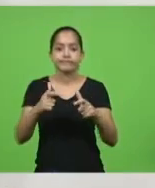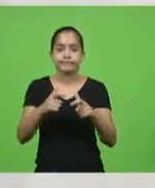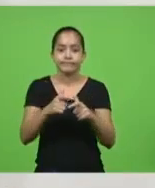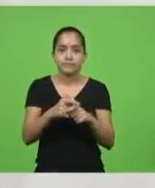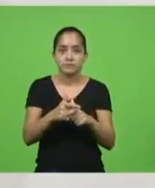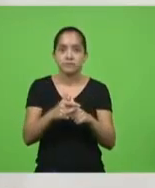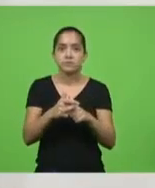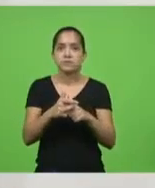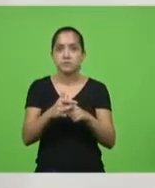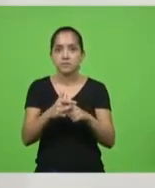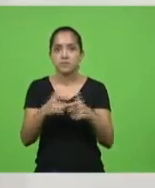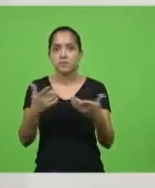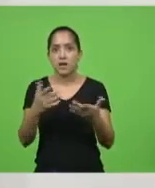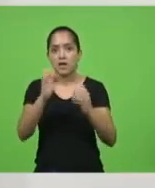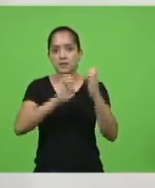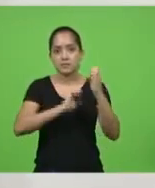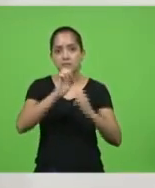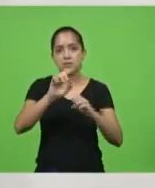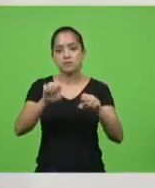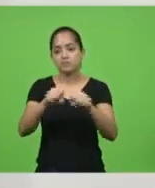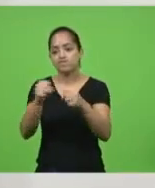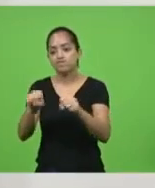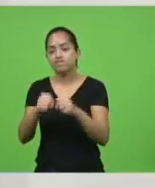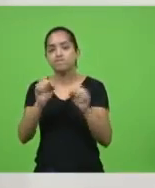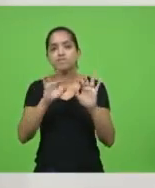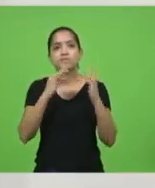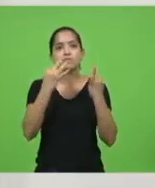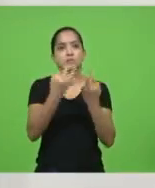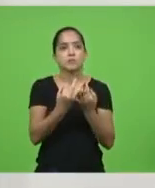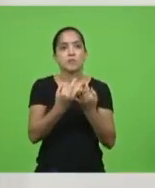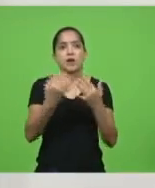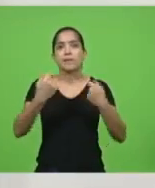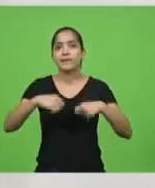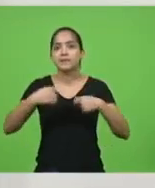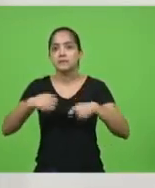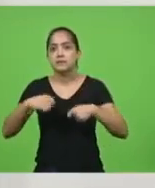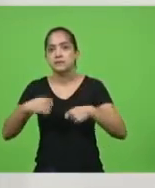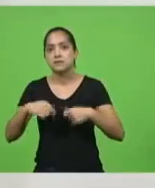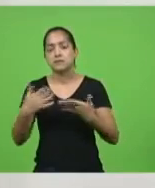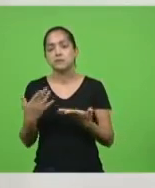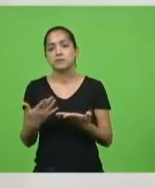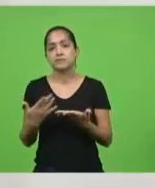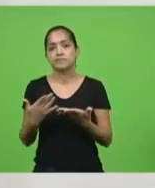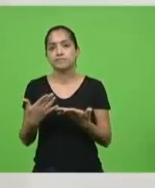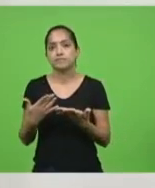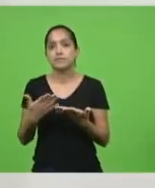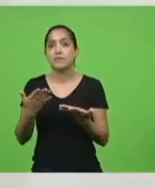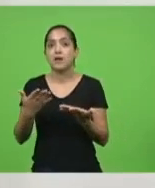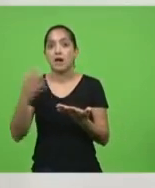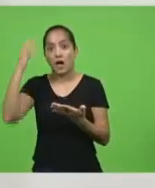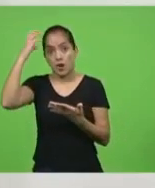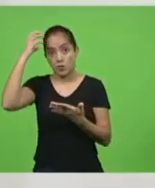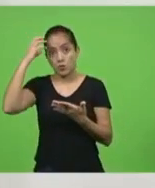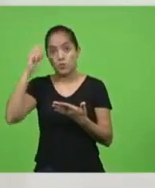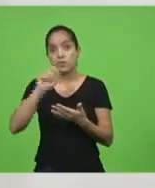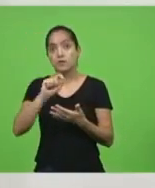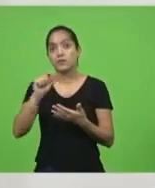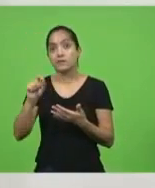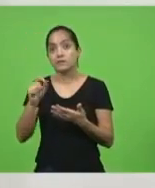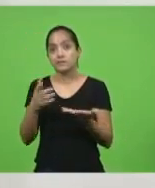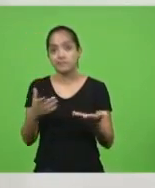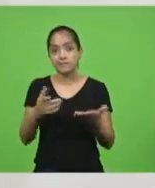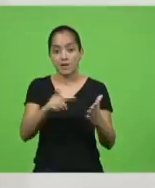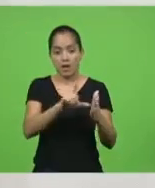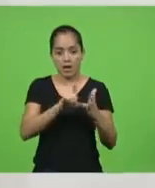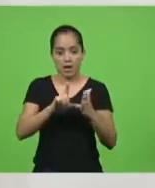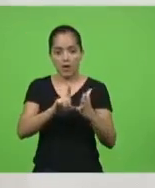as empresas quebrando, as famílias passando necessidades. E a culpa é do comércio. A